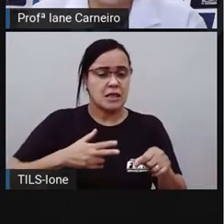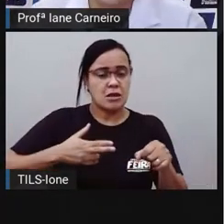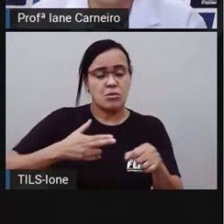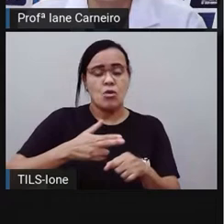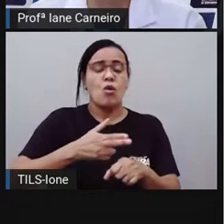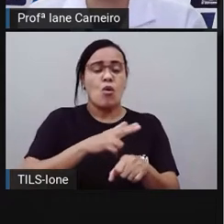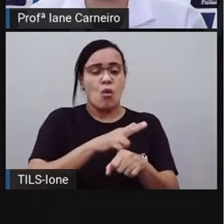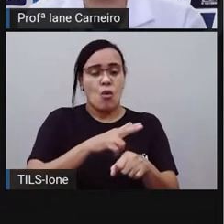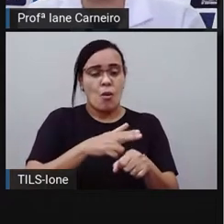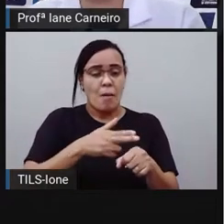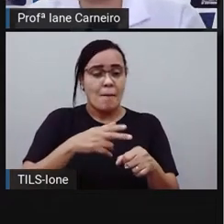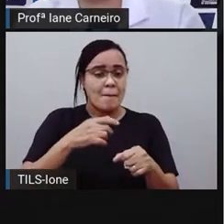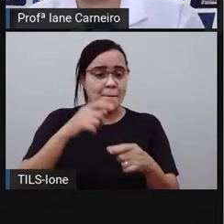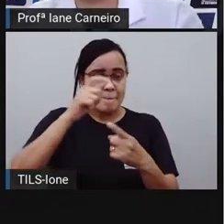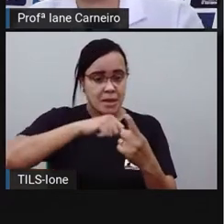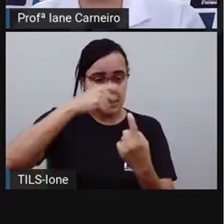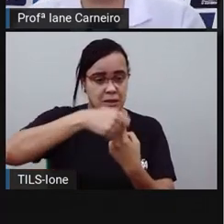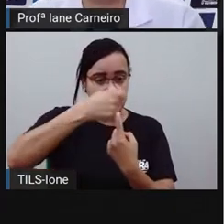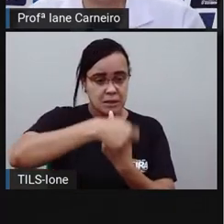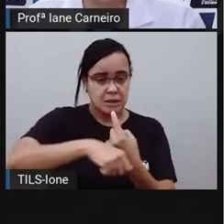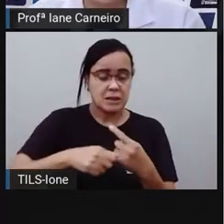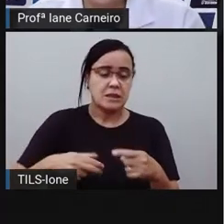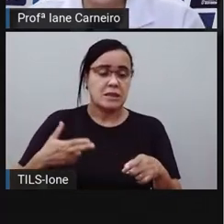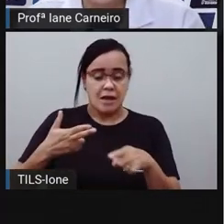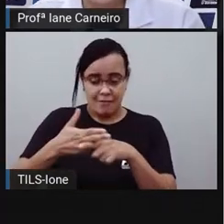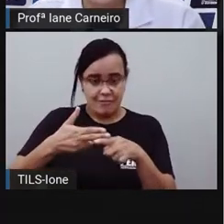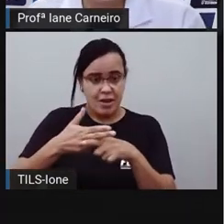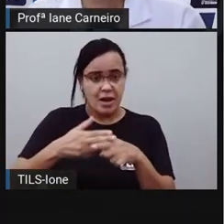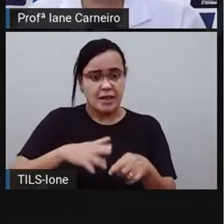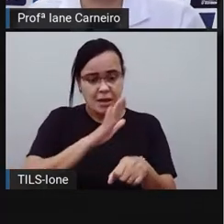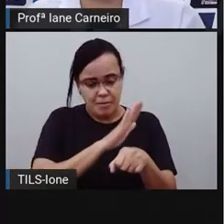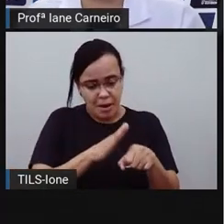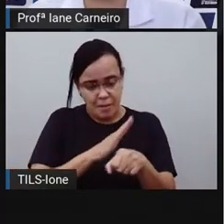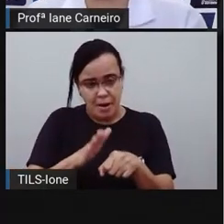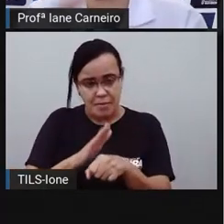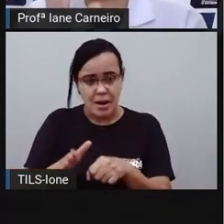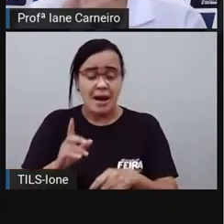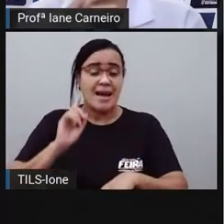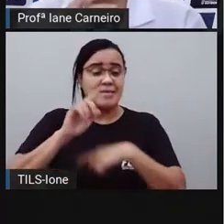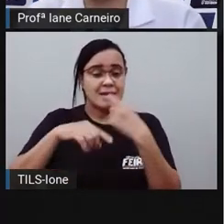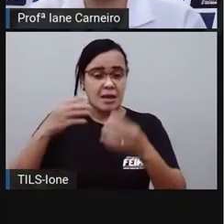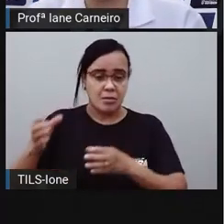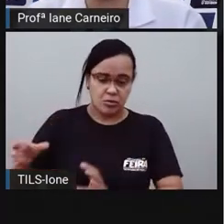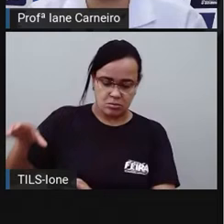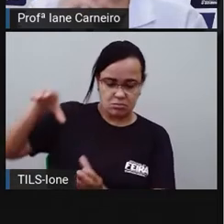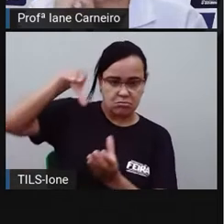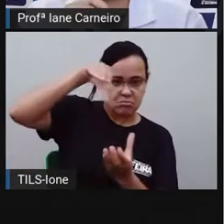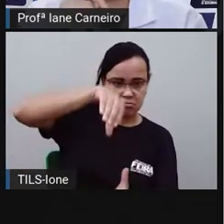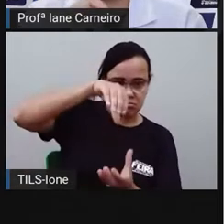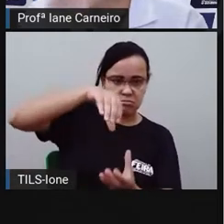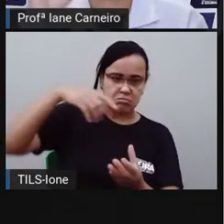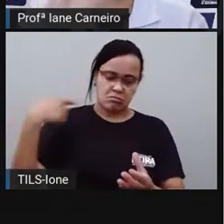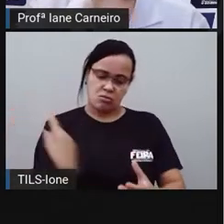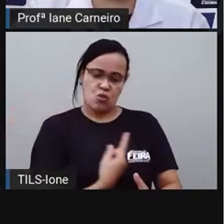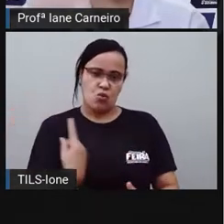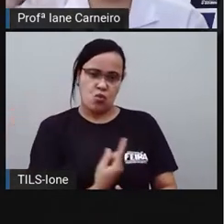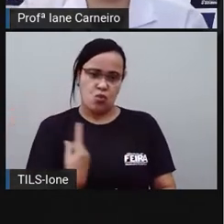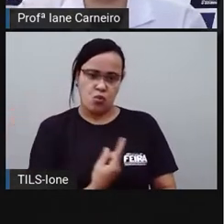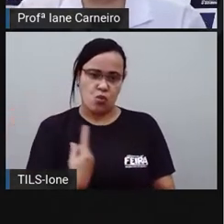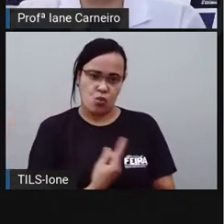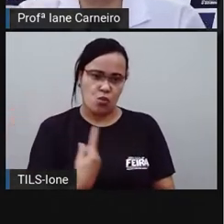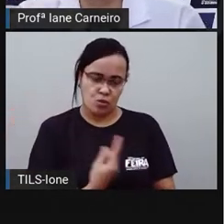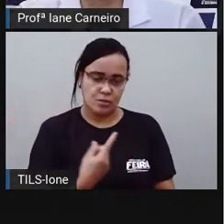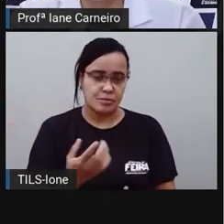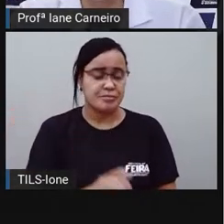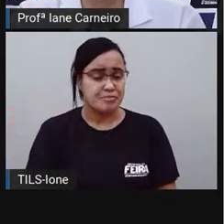rodelas e levar pra bater no liquidificador. Já pensou se falasse assim no modo de fazer? Leva pro